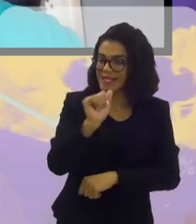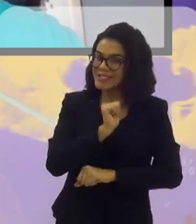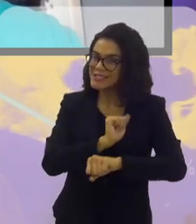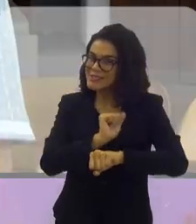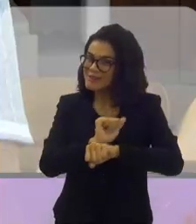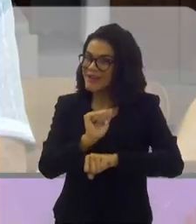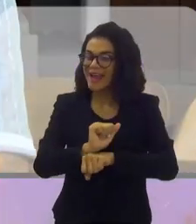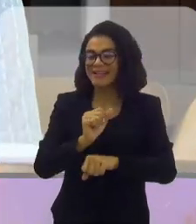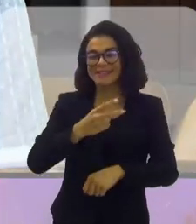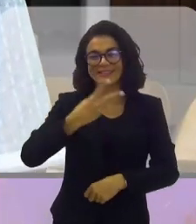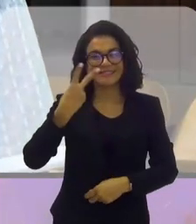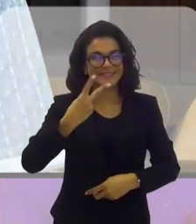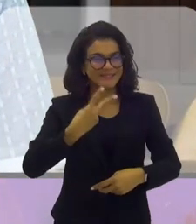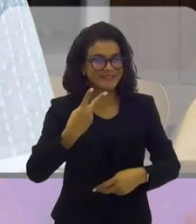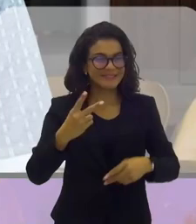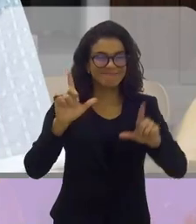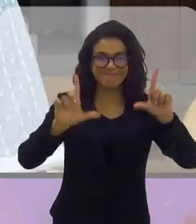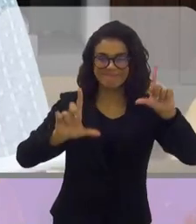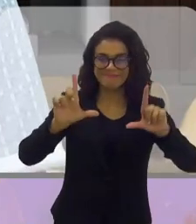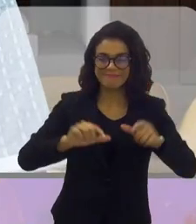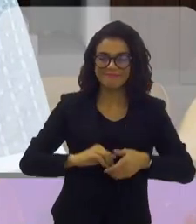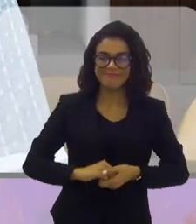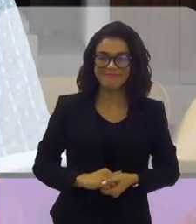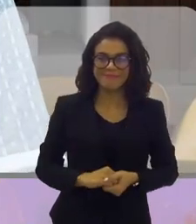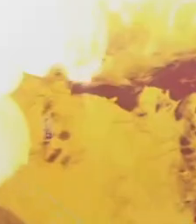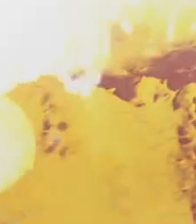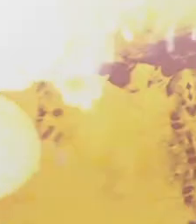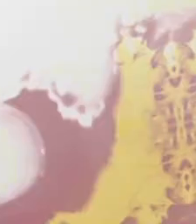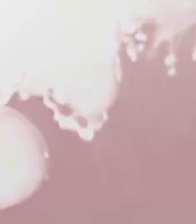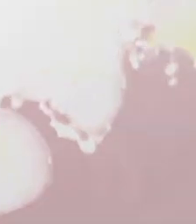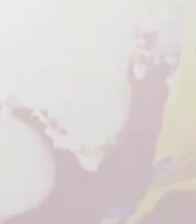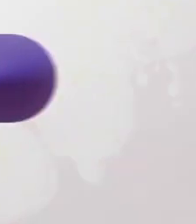golfe? Já, já na segunda parte do Arena Esportiva.